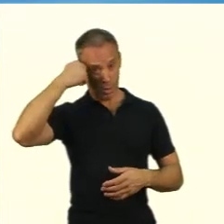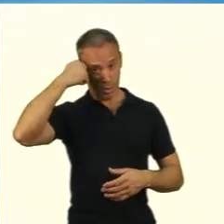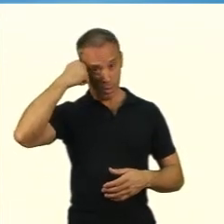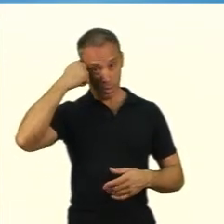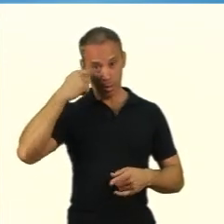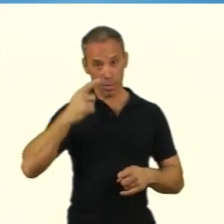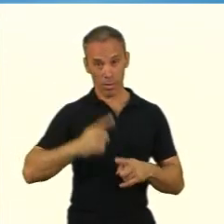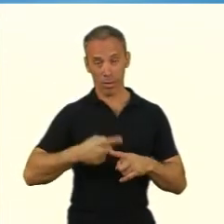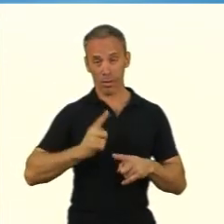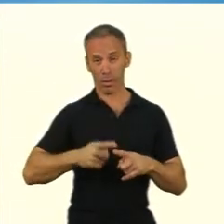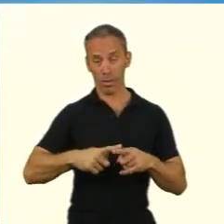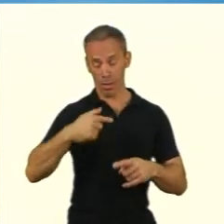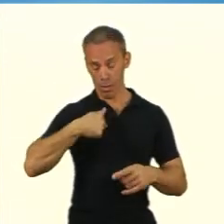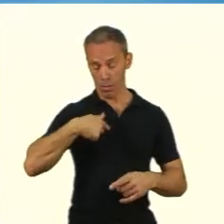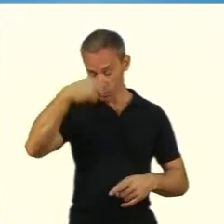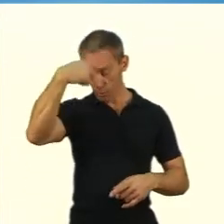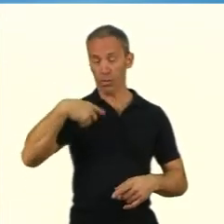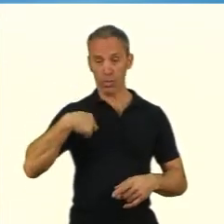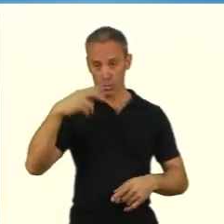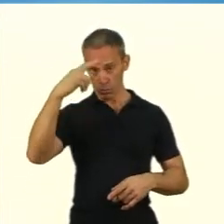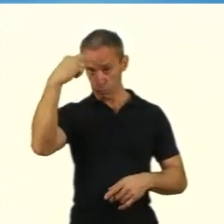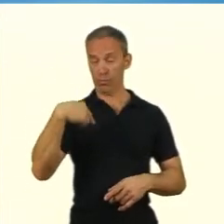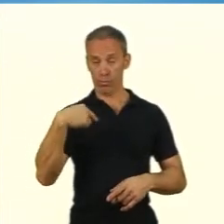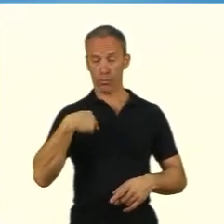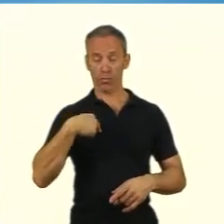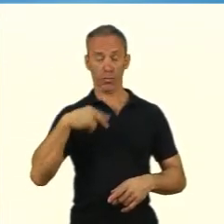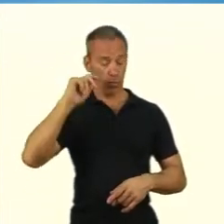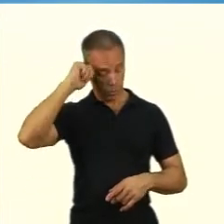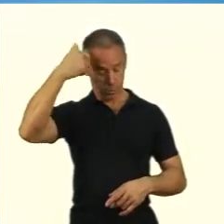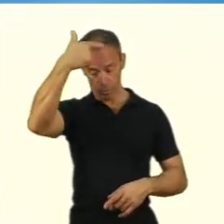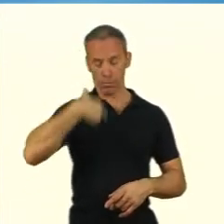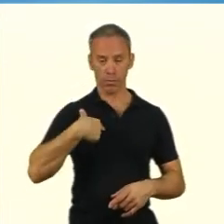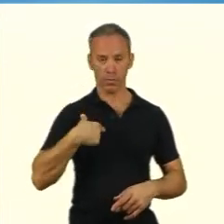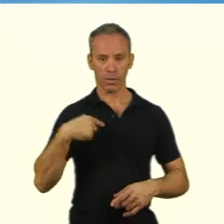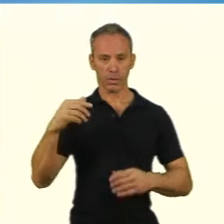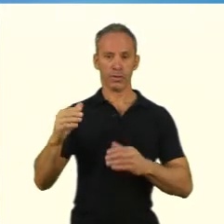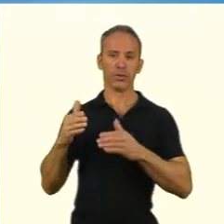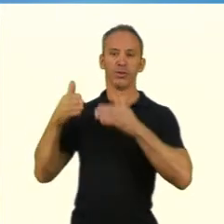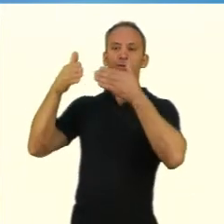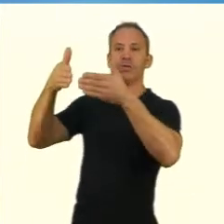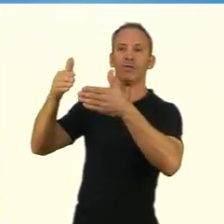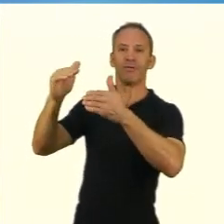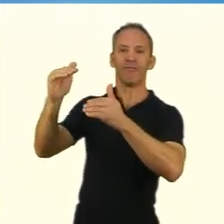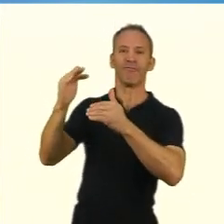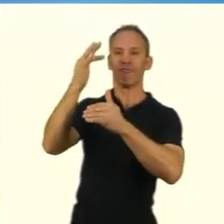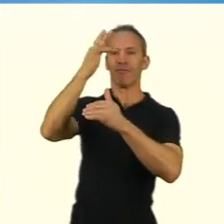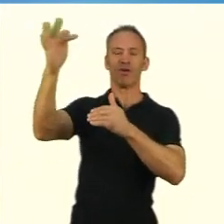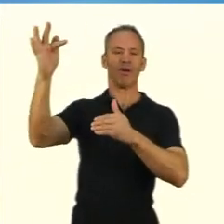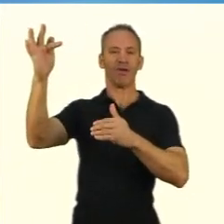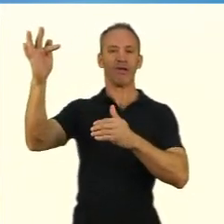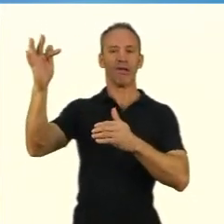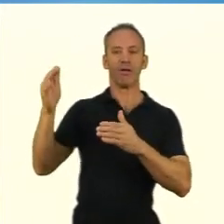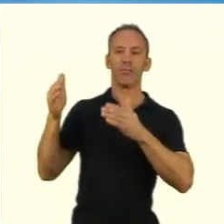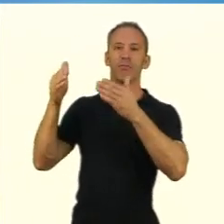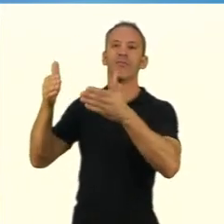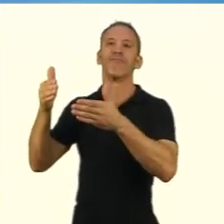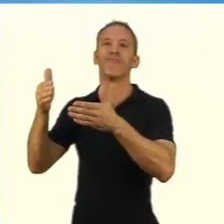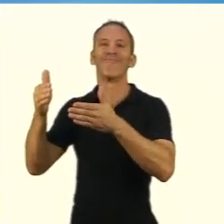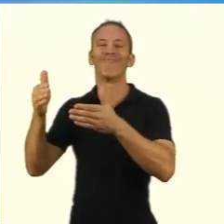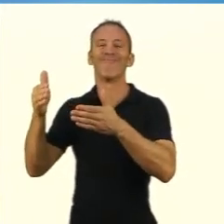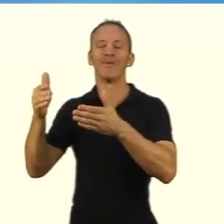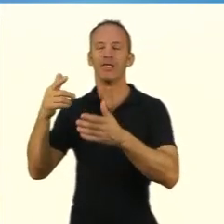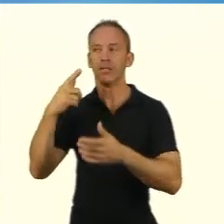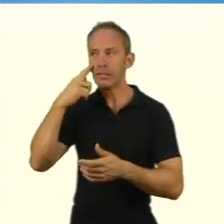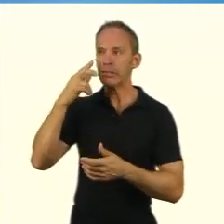apresentação da estrutura, né? Então, não se trata de uma autobiografia de toda a vida, mas dos aspectos da